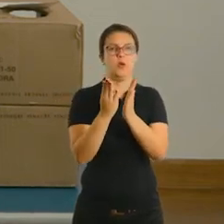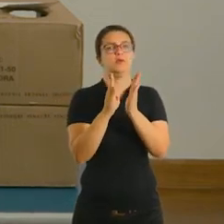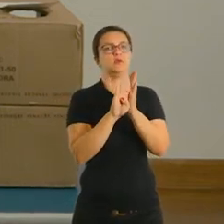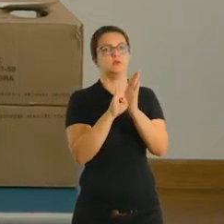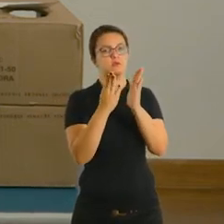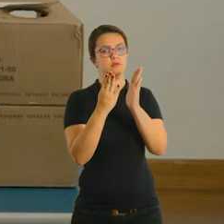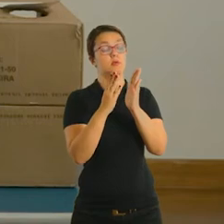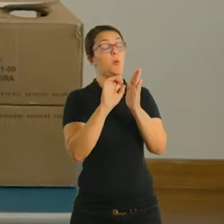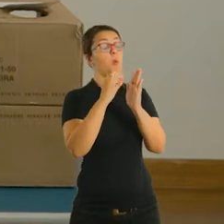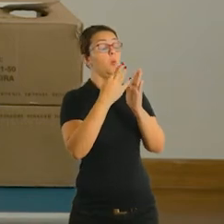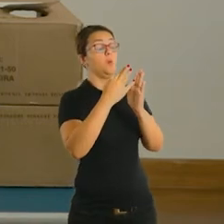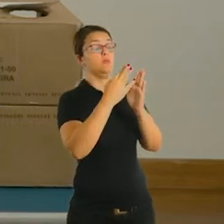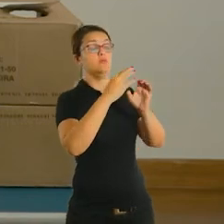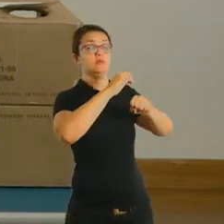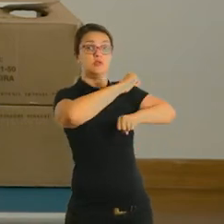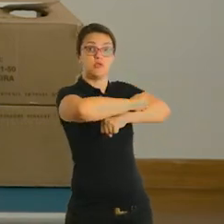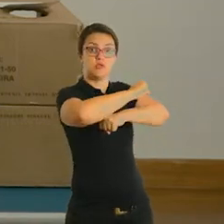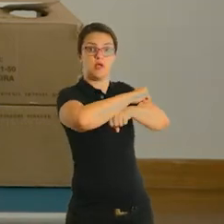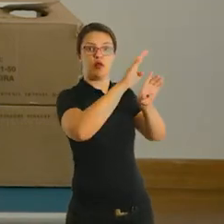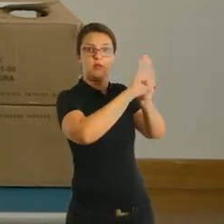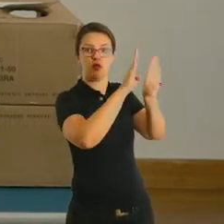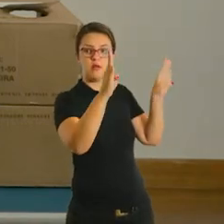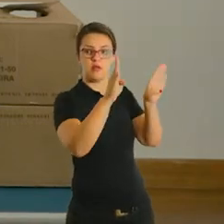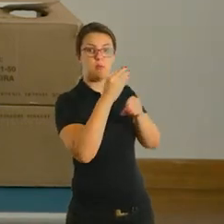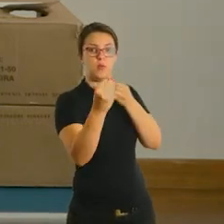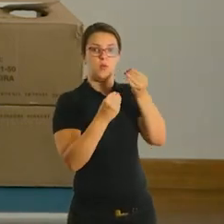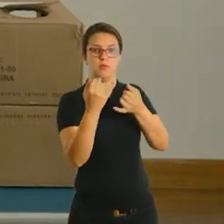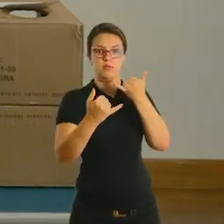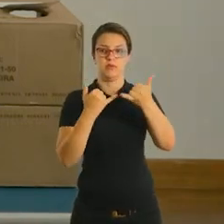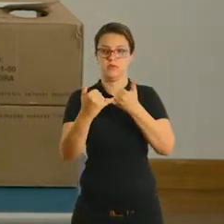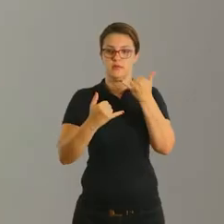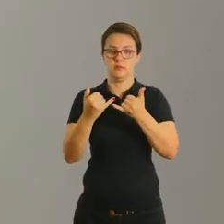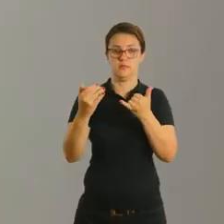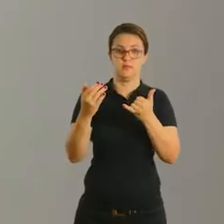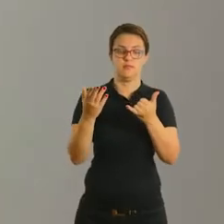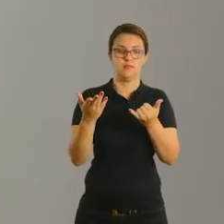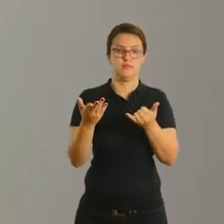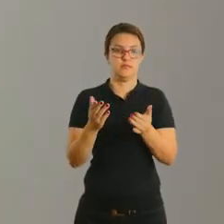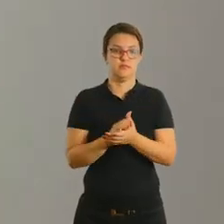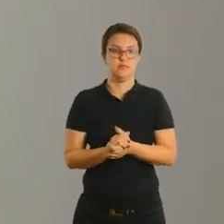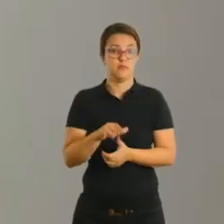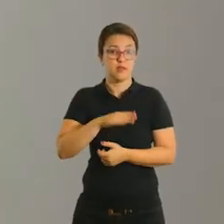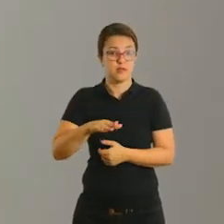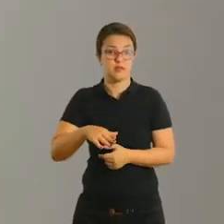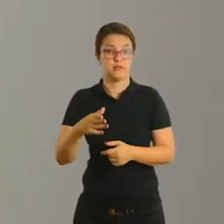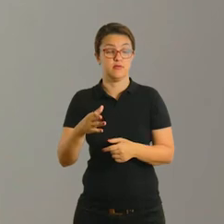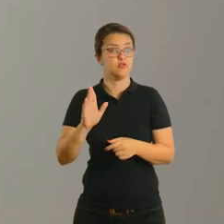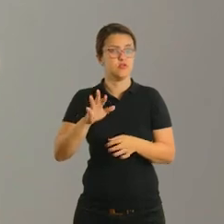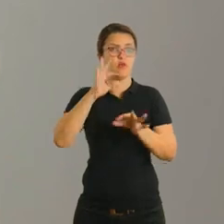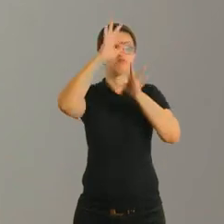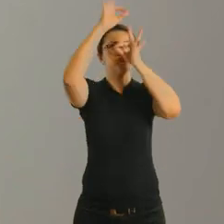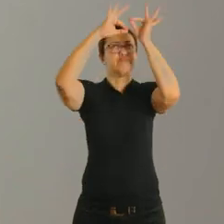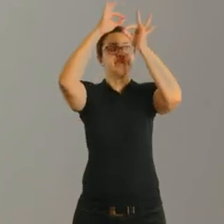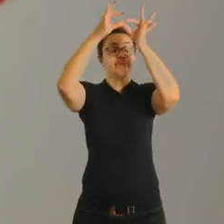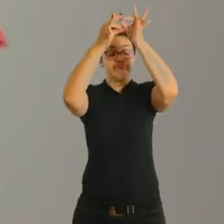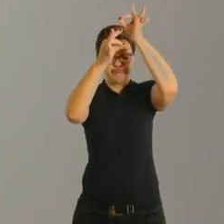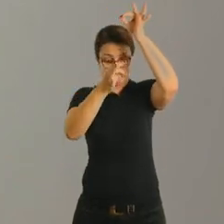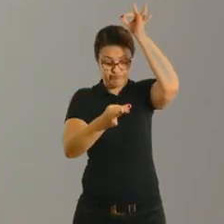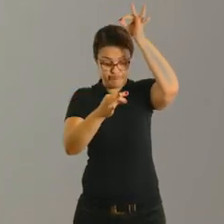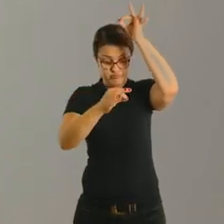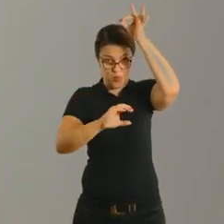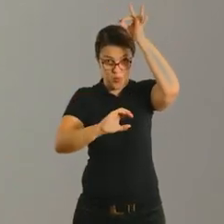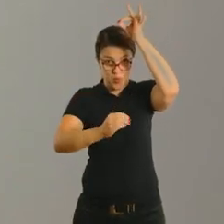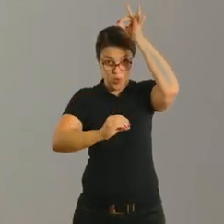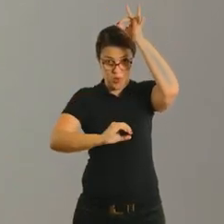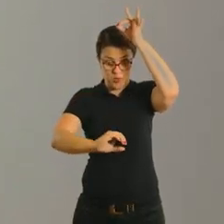para a criança ficar rebatendo. Então eu vou fazer para vocês verem como que fica. Então aqui eu já amarrei, pendurei a minha bolinha e